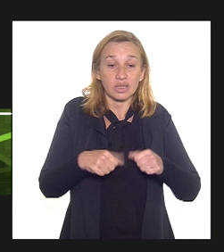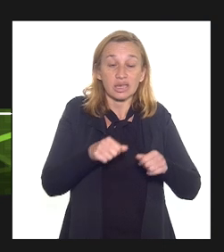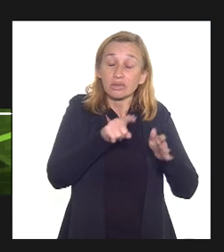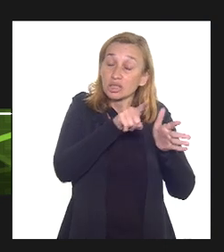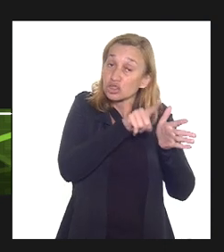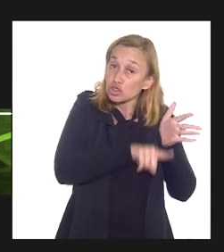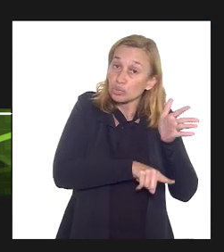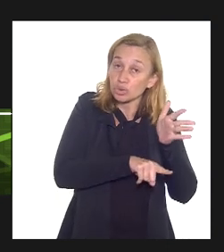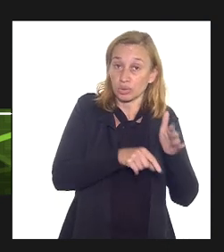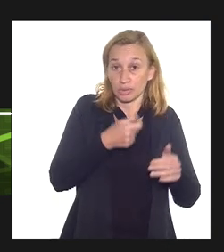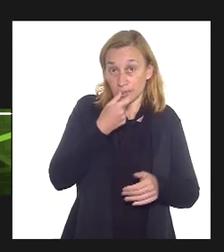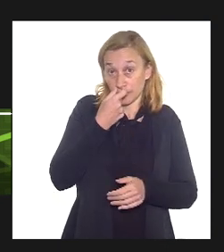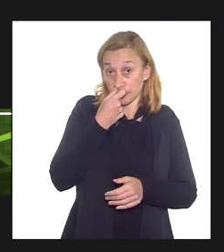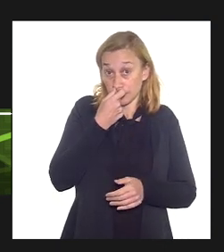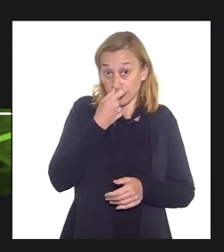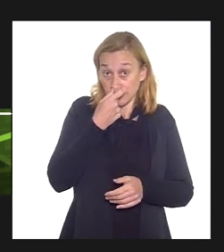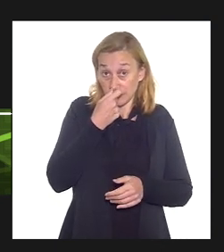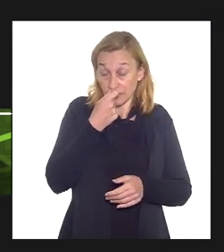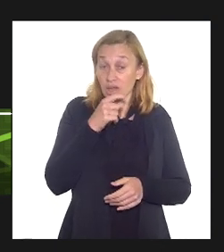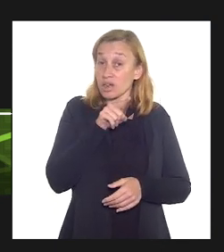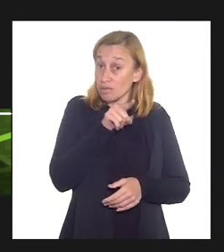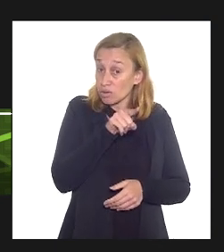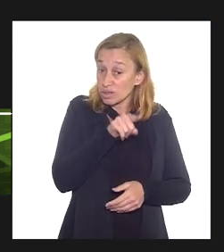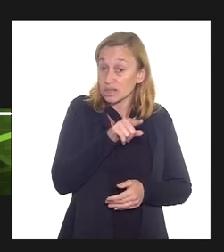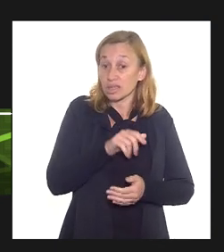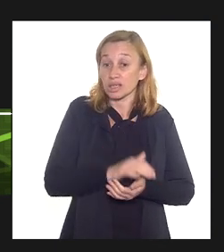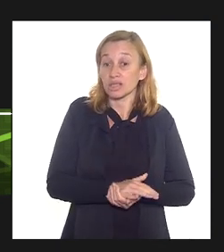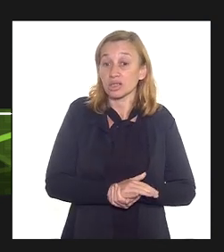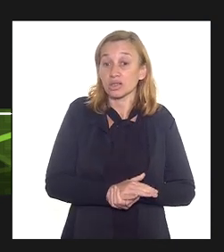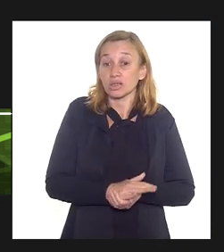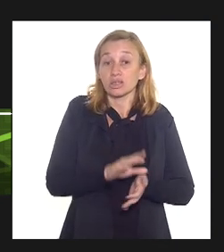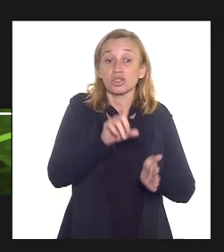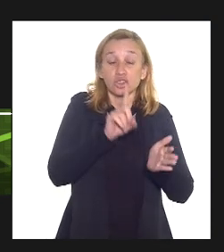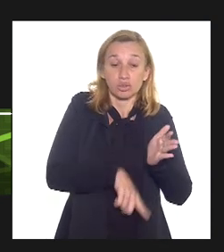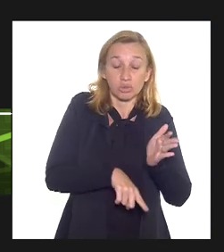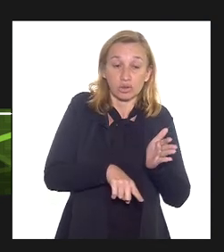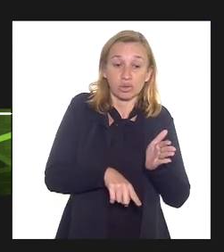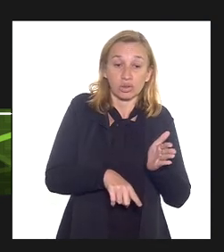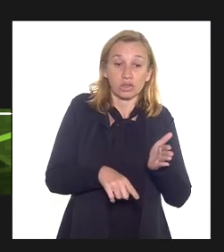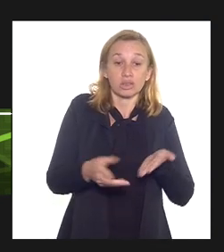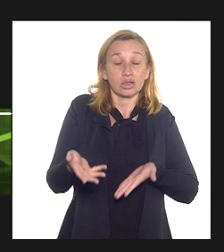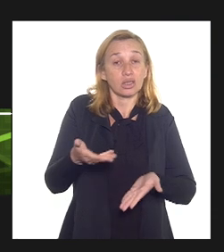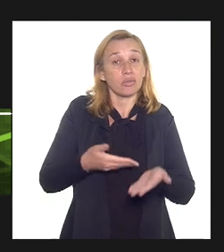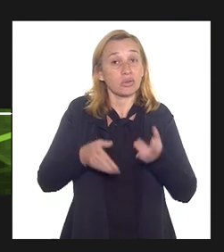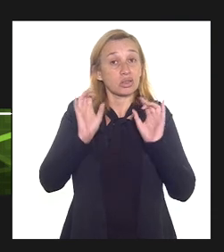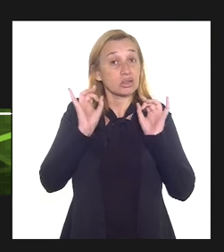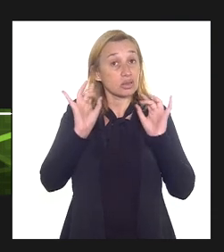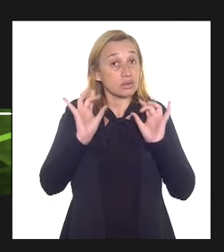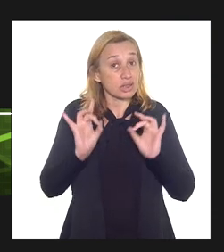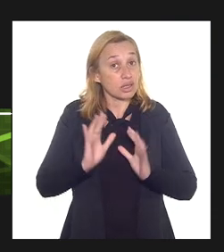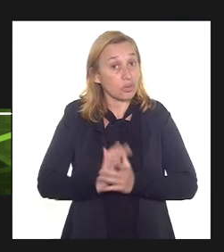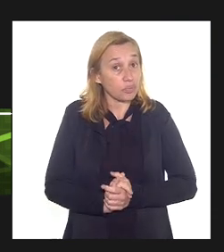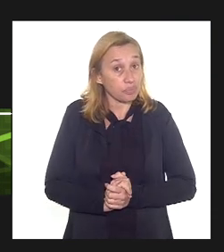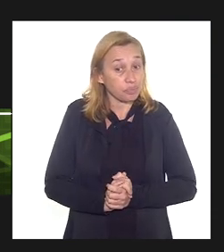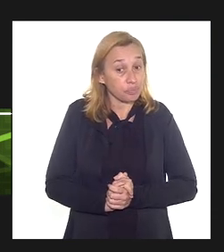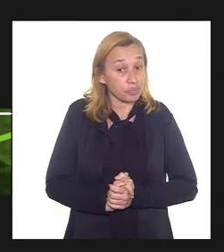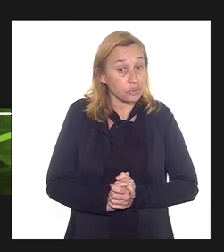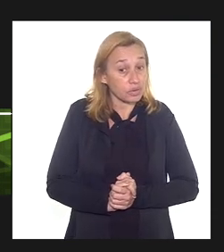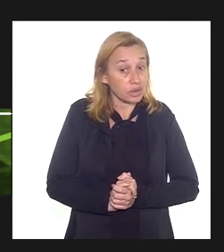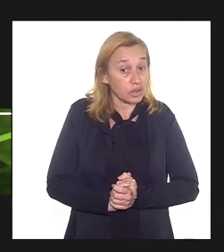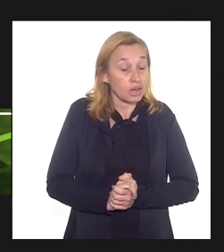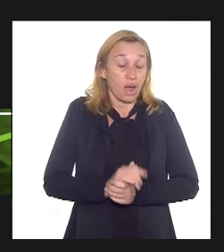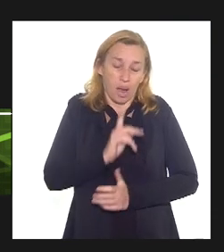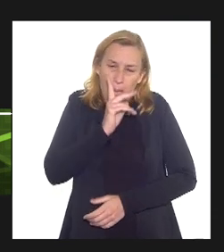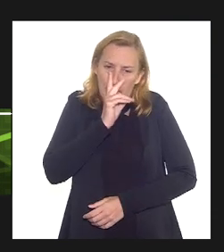daquilo que vocês abateram da participação especial e me